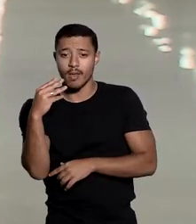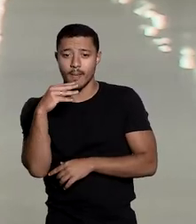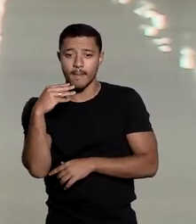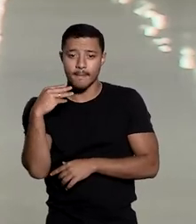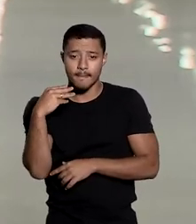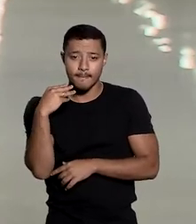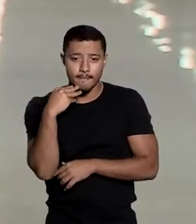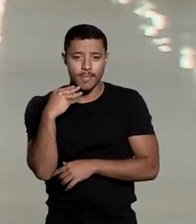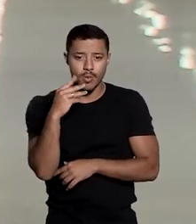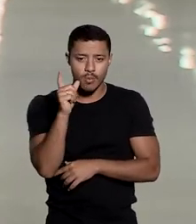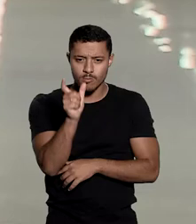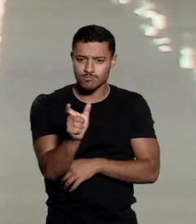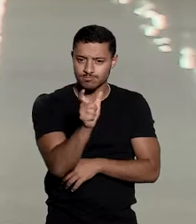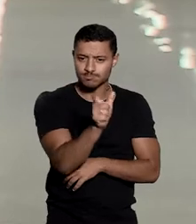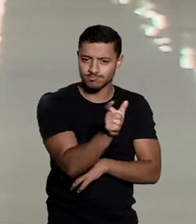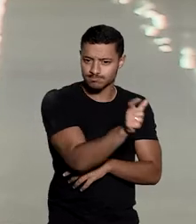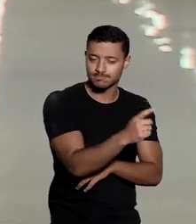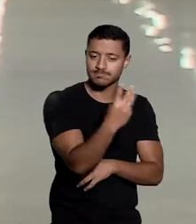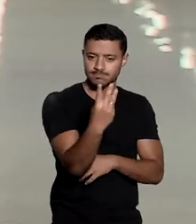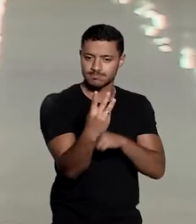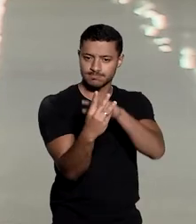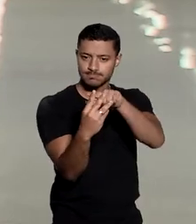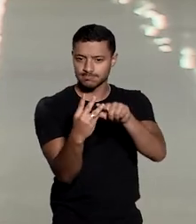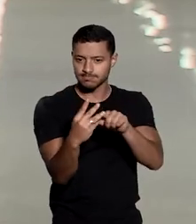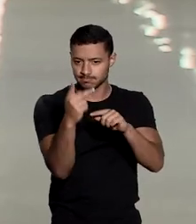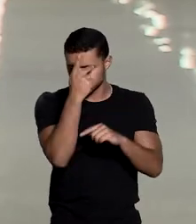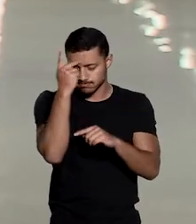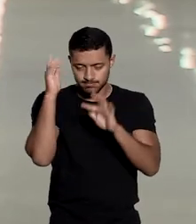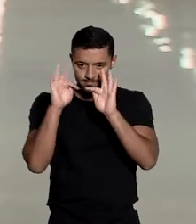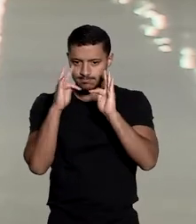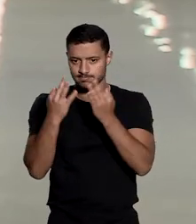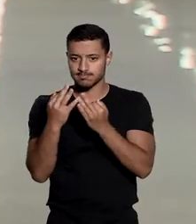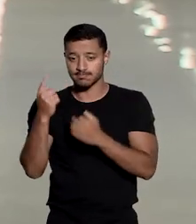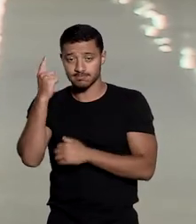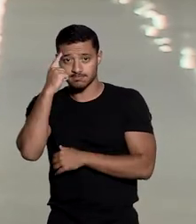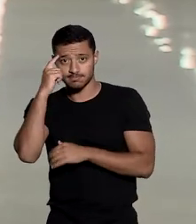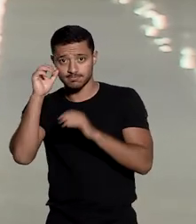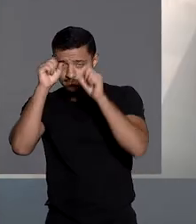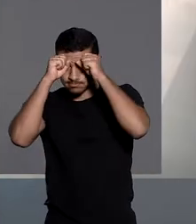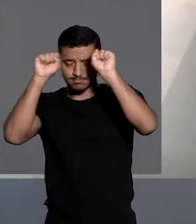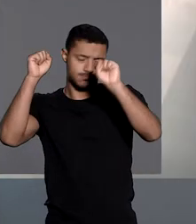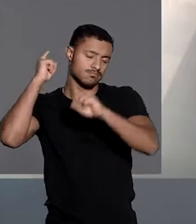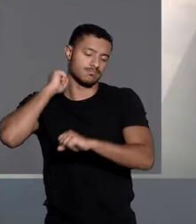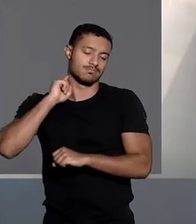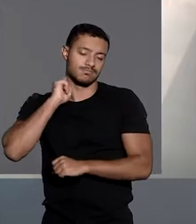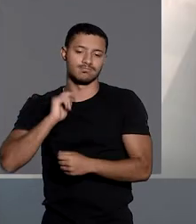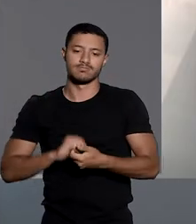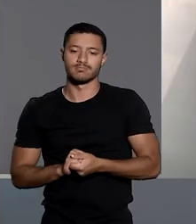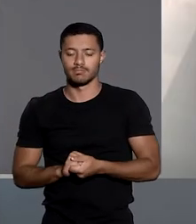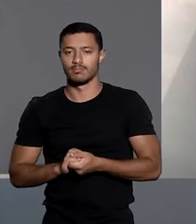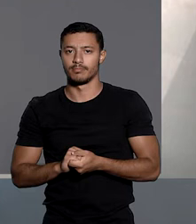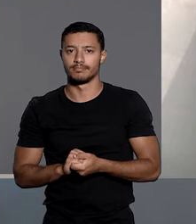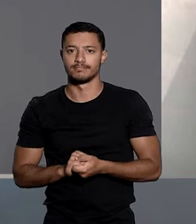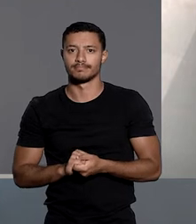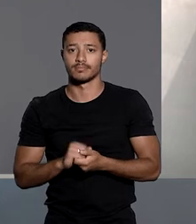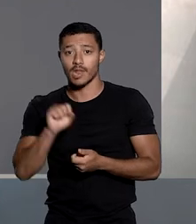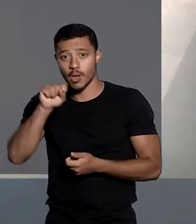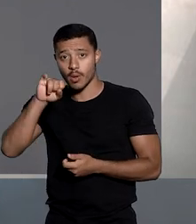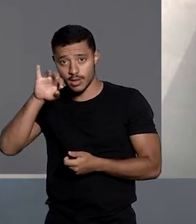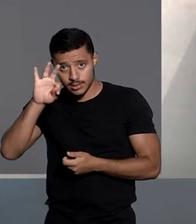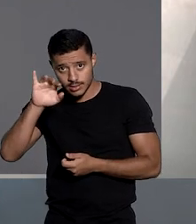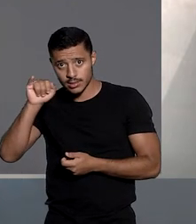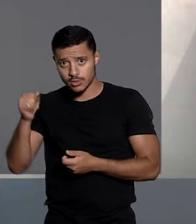mil para cada autor da ação, após decisão do Tribunal de Justiça de Minas Gerais. No recurso especial ao STJ,